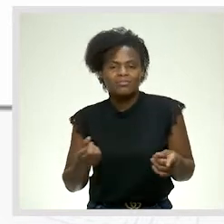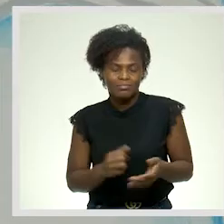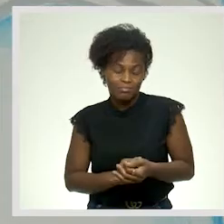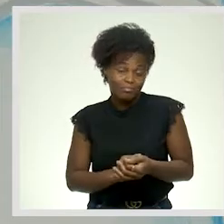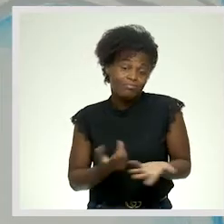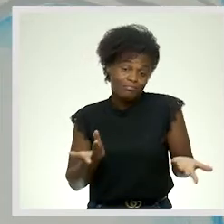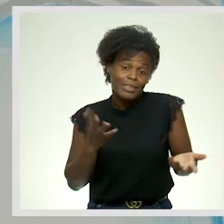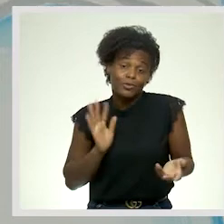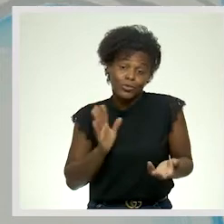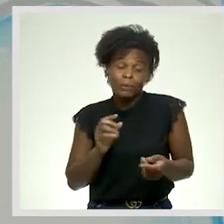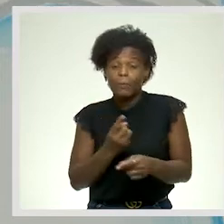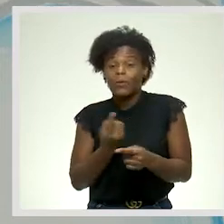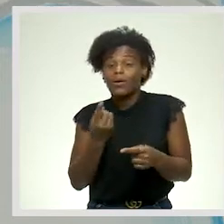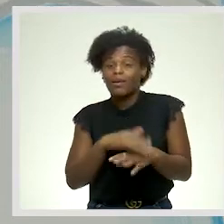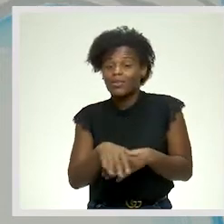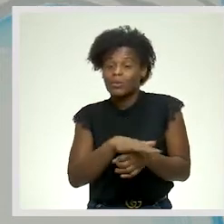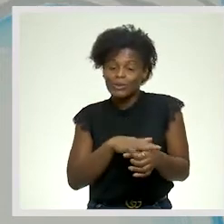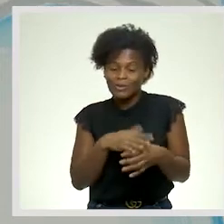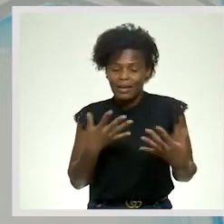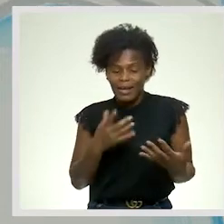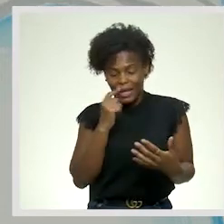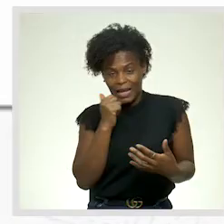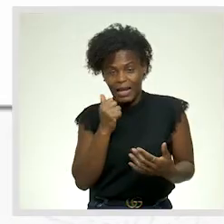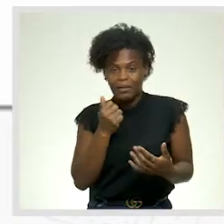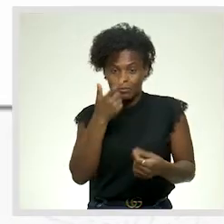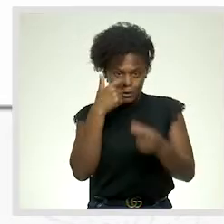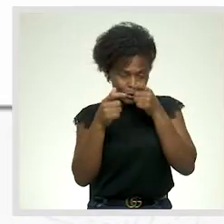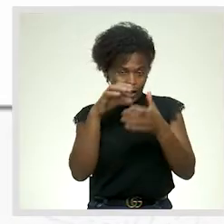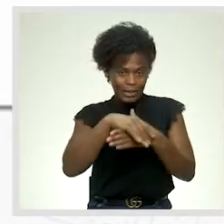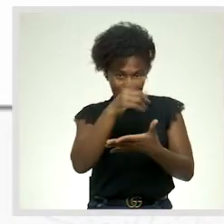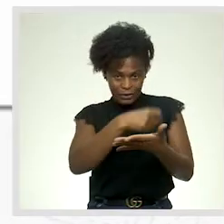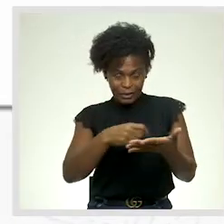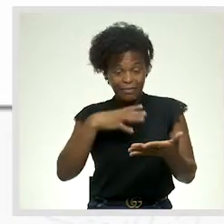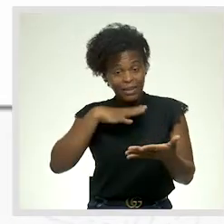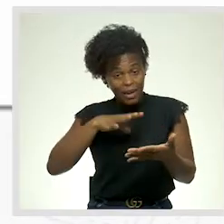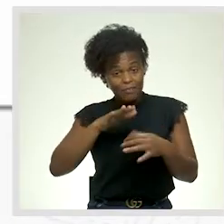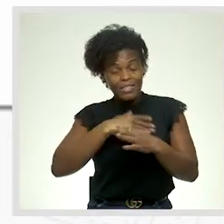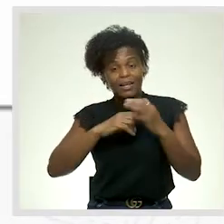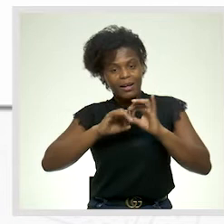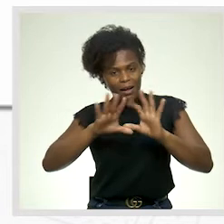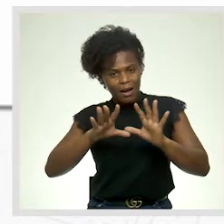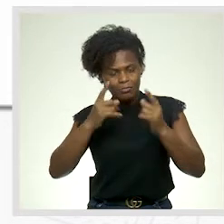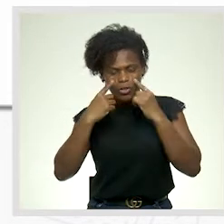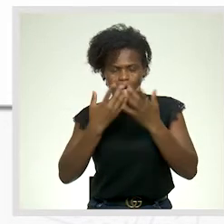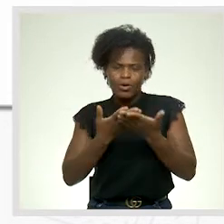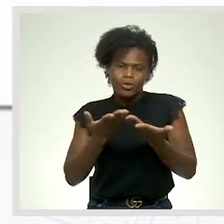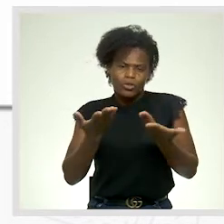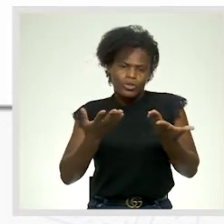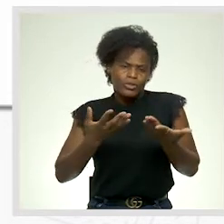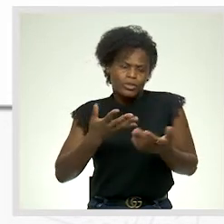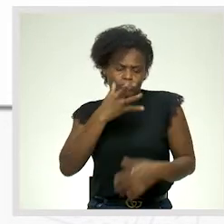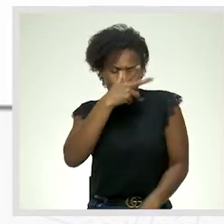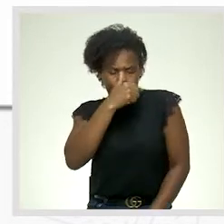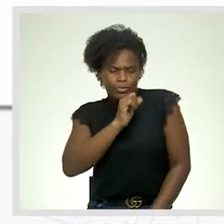Justamente, nesse contexto, ele está a fazer claramente com a intenção de desabafar a sua